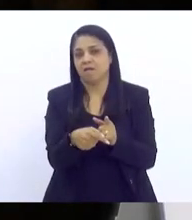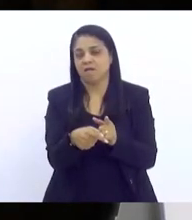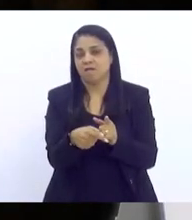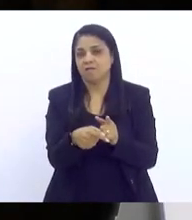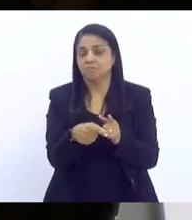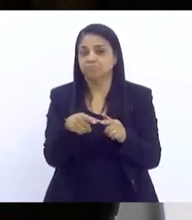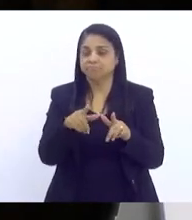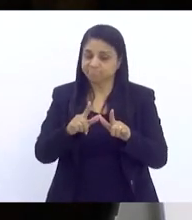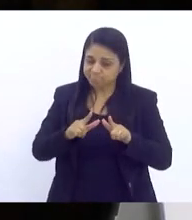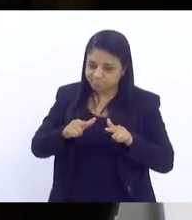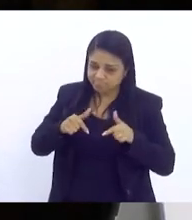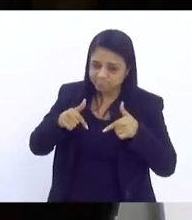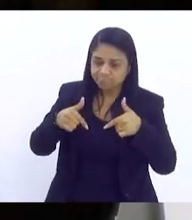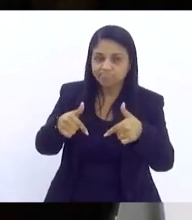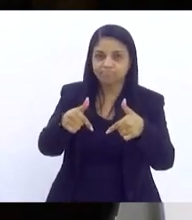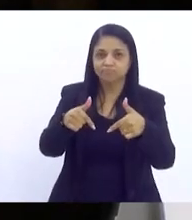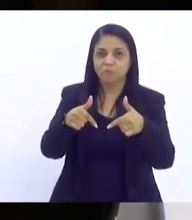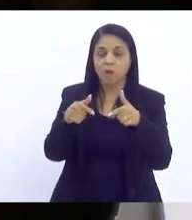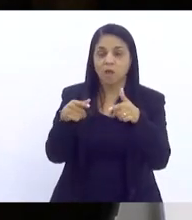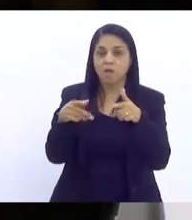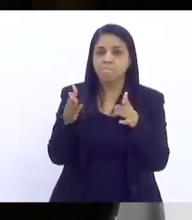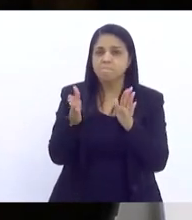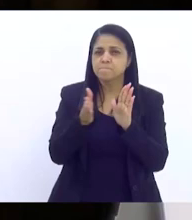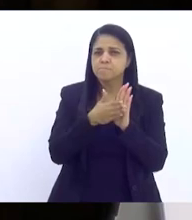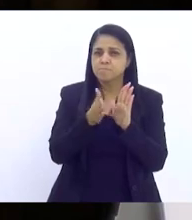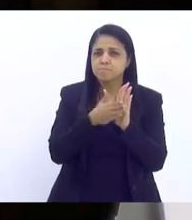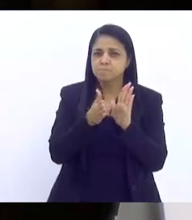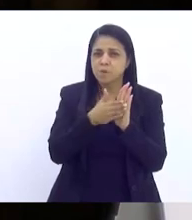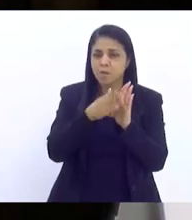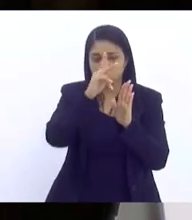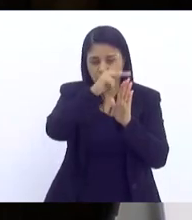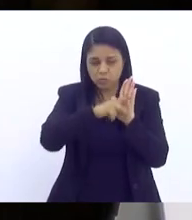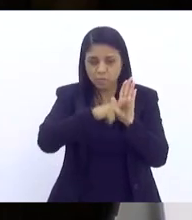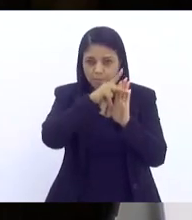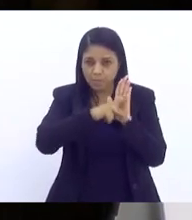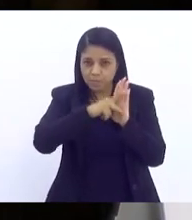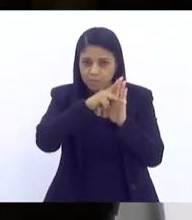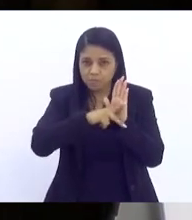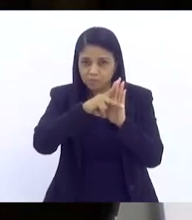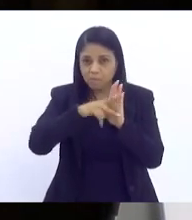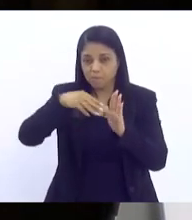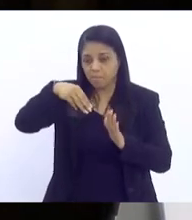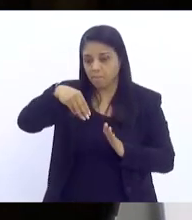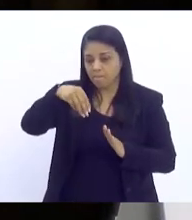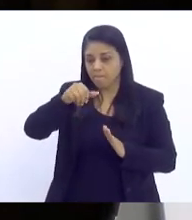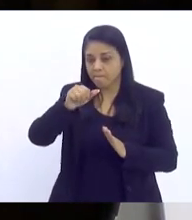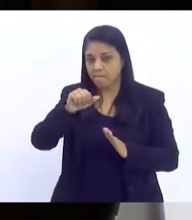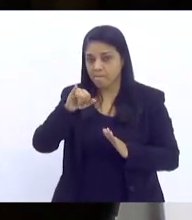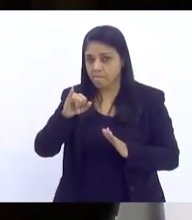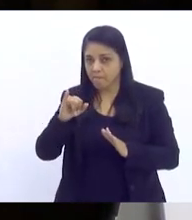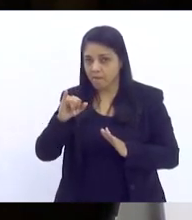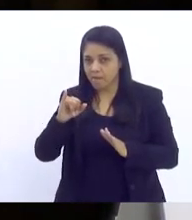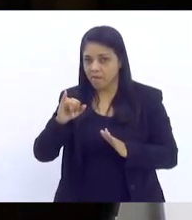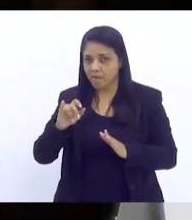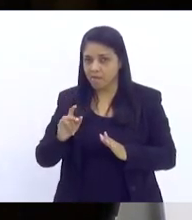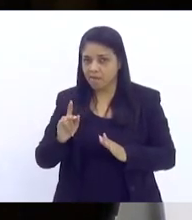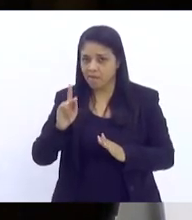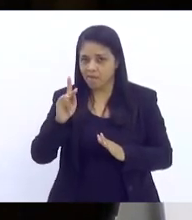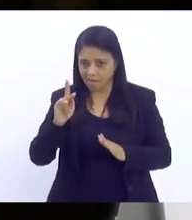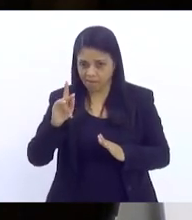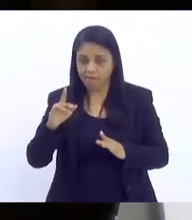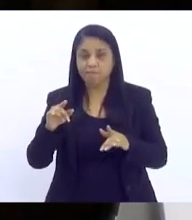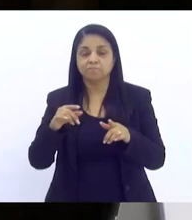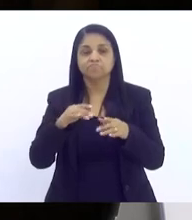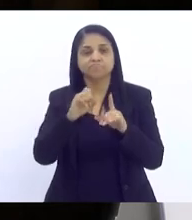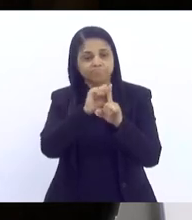atuou nessa proposta mais recente do projeto MAI, que é um projeto que teve no Estado com assistentes sociais nas